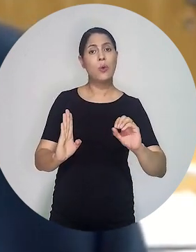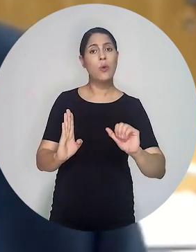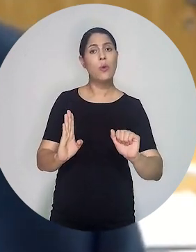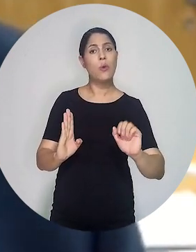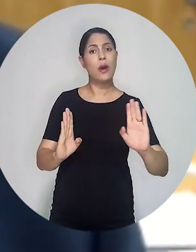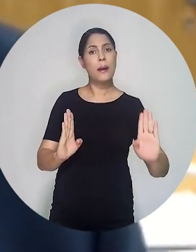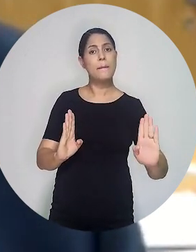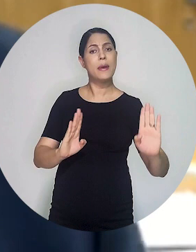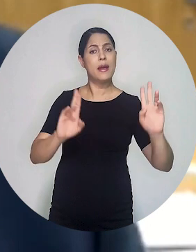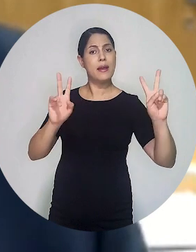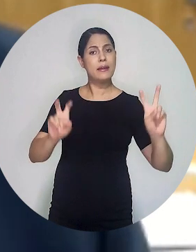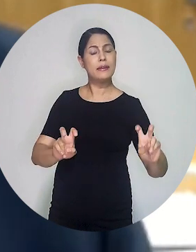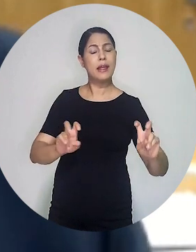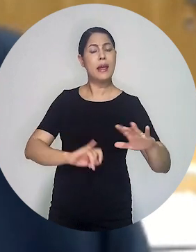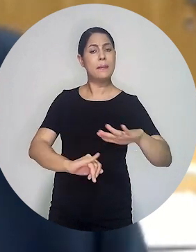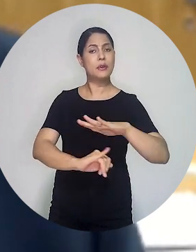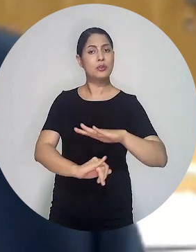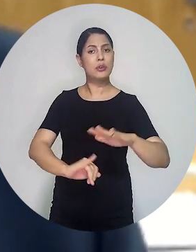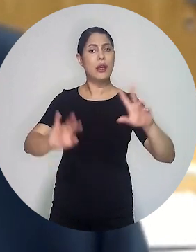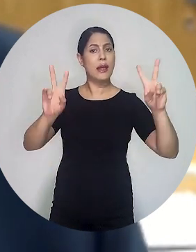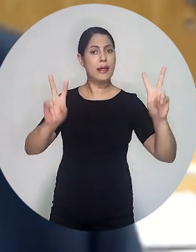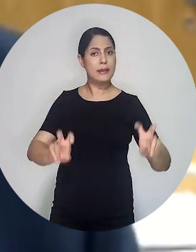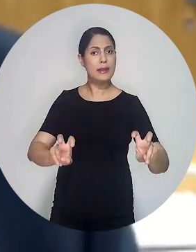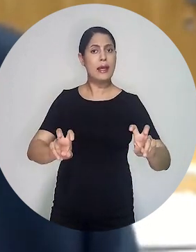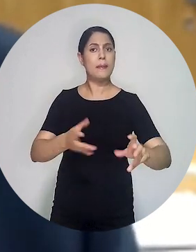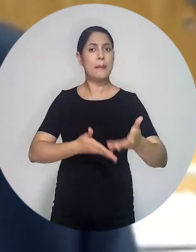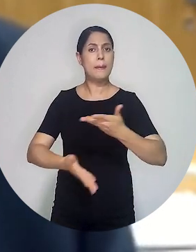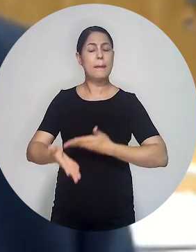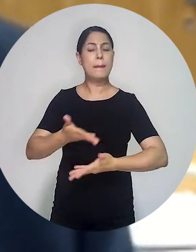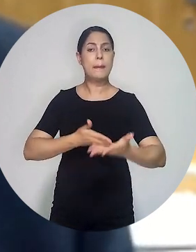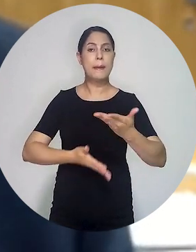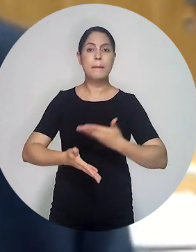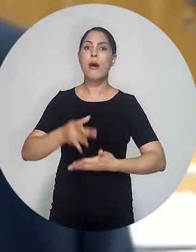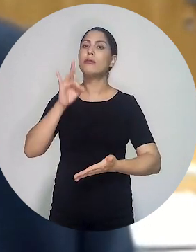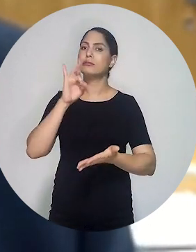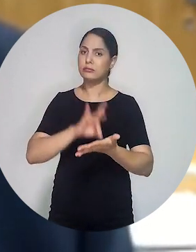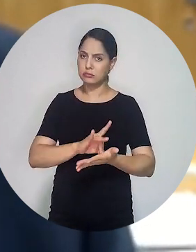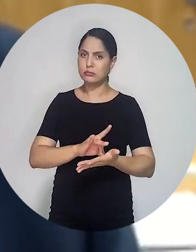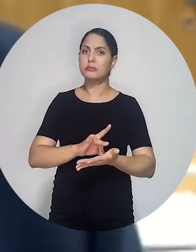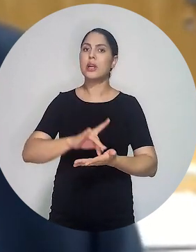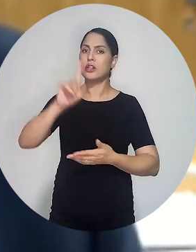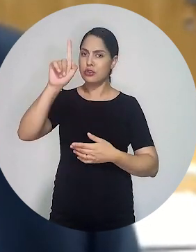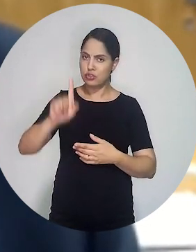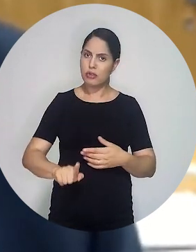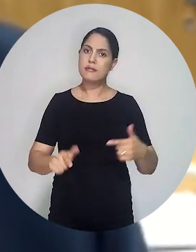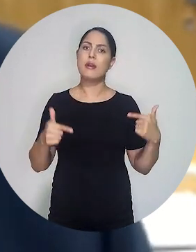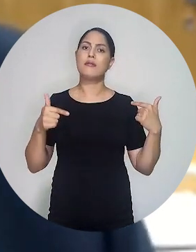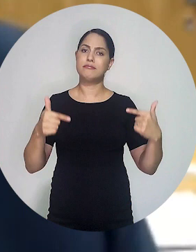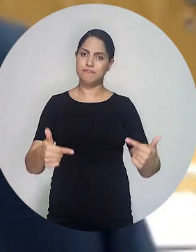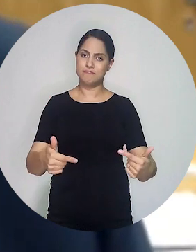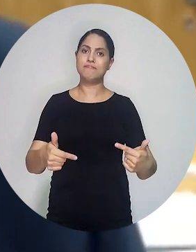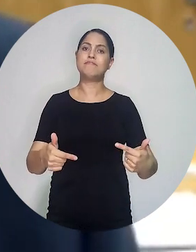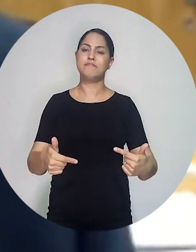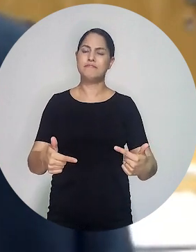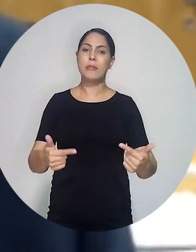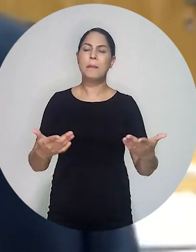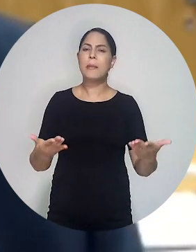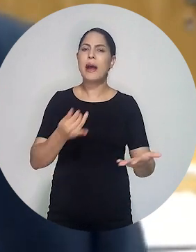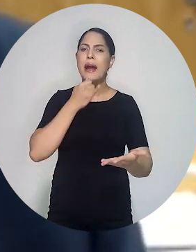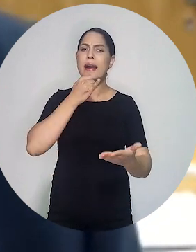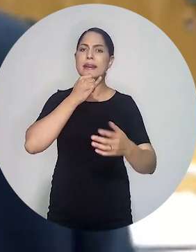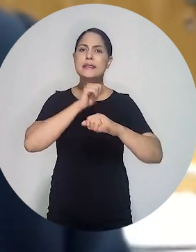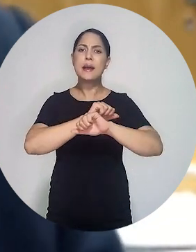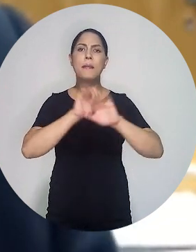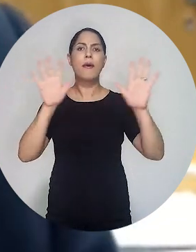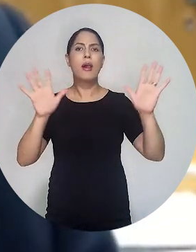pautas da ordem, as pautas corporativas, as pautas institucionais, têm realmente governado essa gestão. O fato